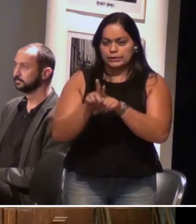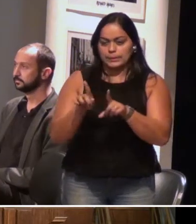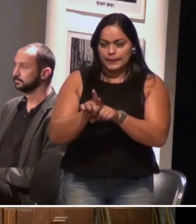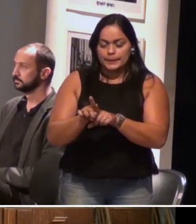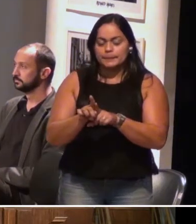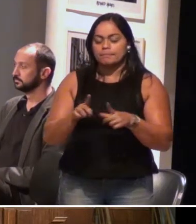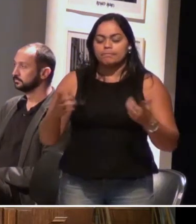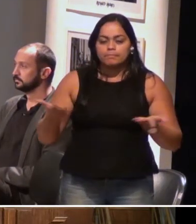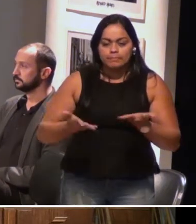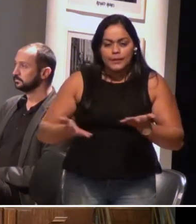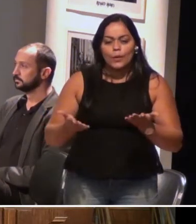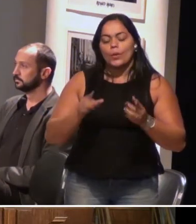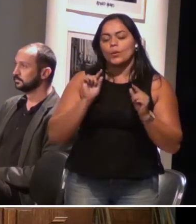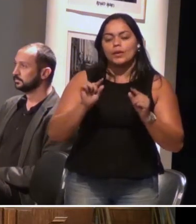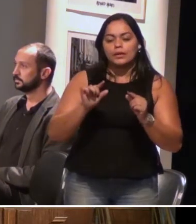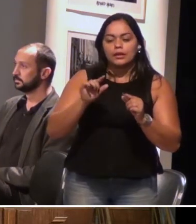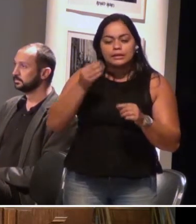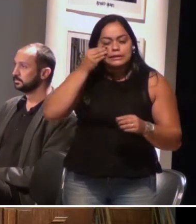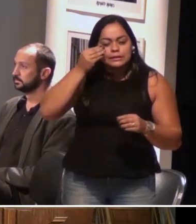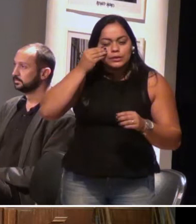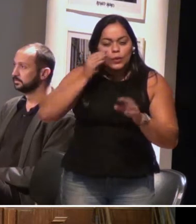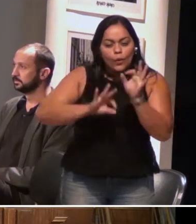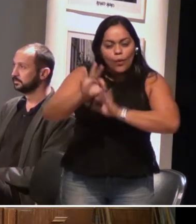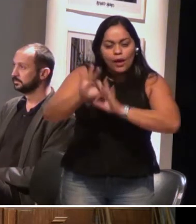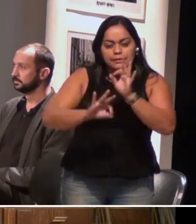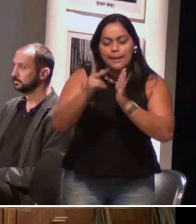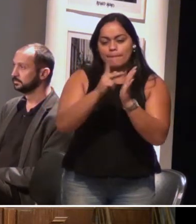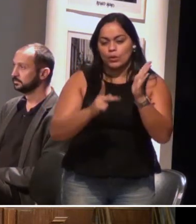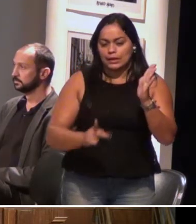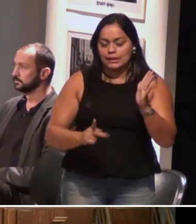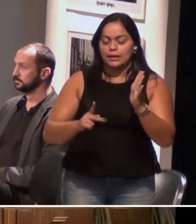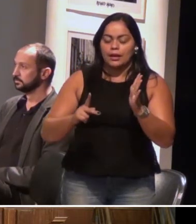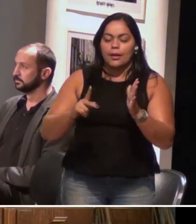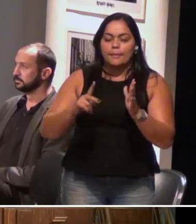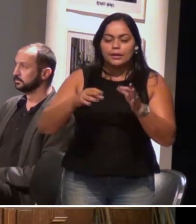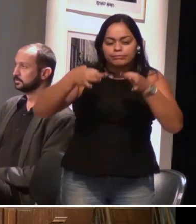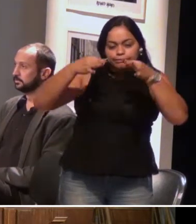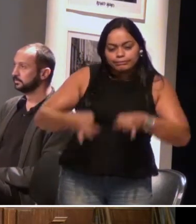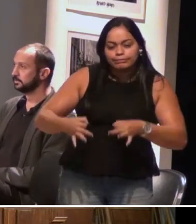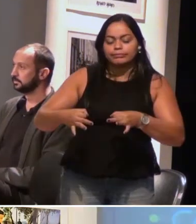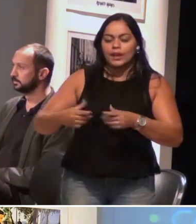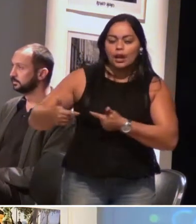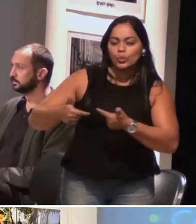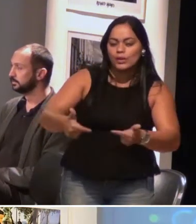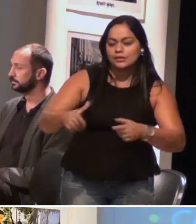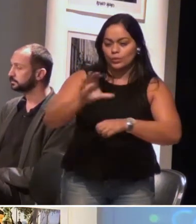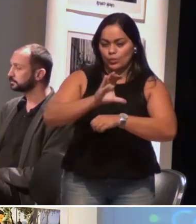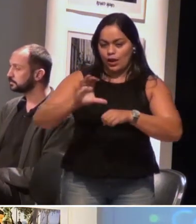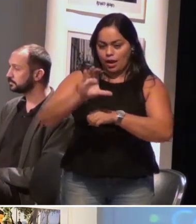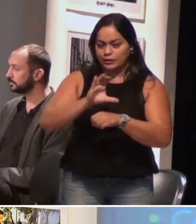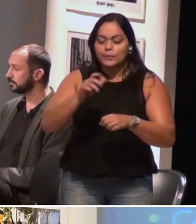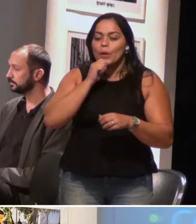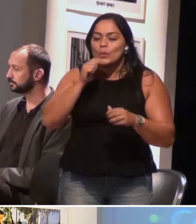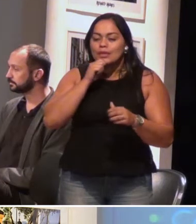Nós estamos no processo de uma construção de uma portaria para regulamentar a atuação do CAIS-DF, mas, enquanto essa portaria não